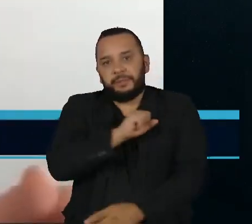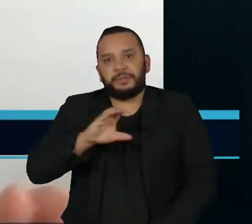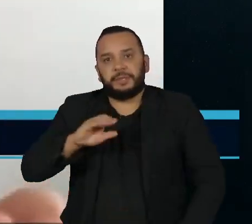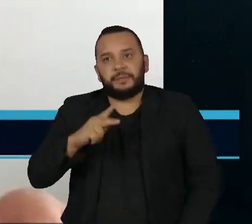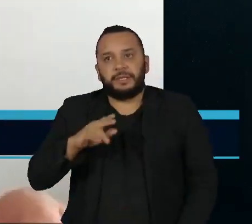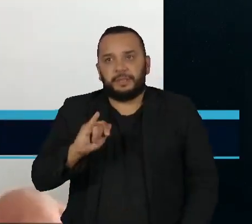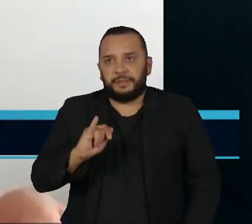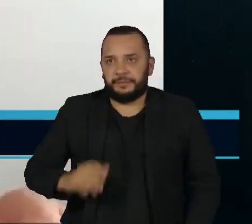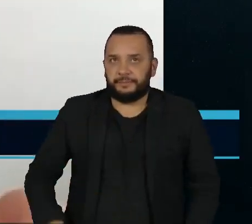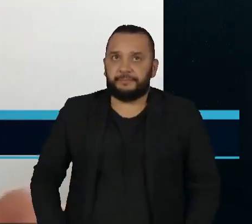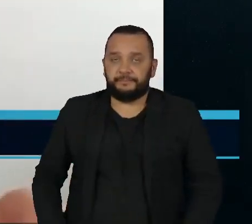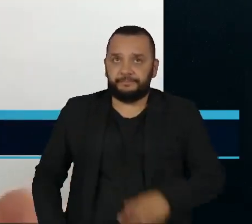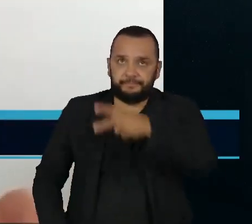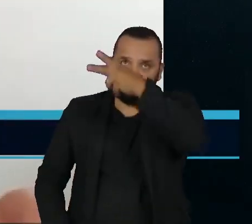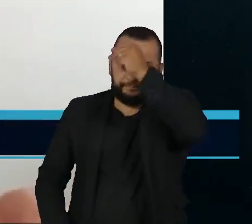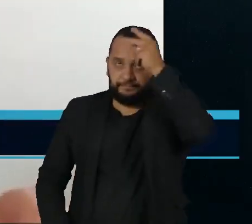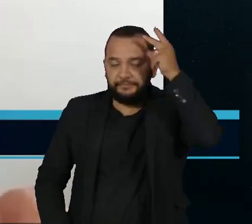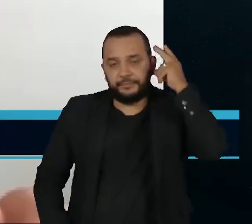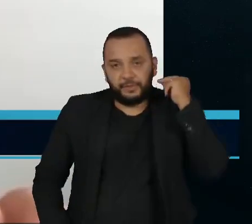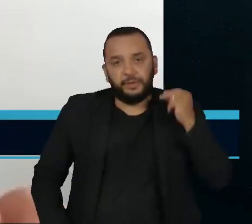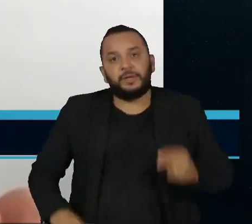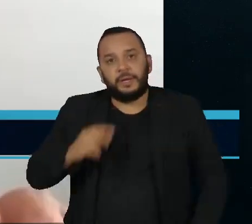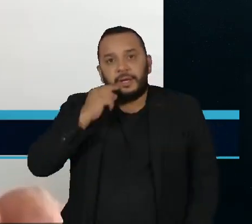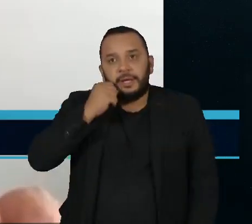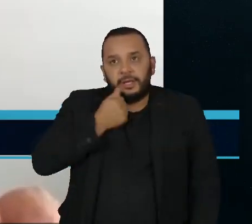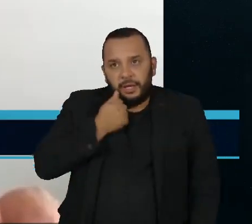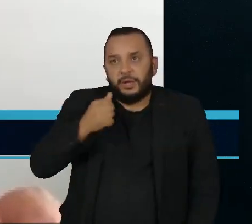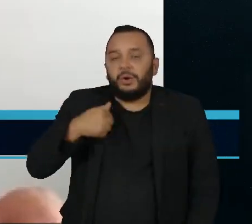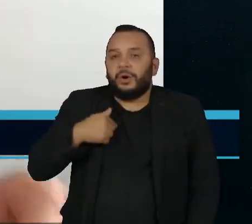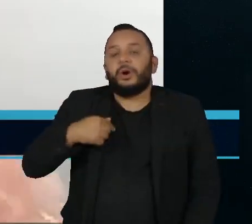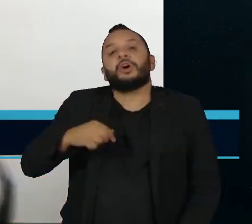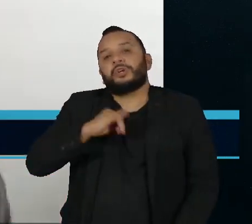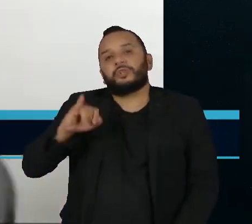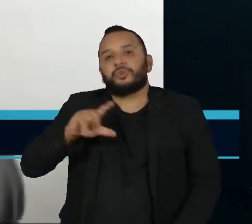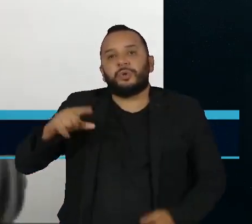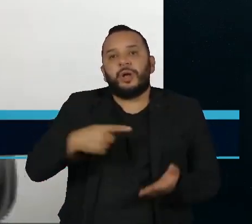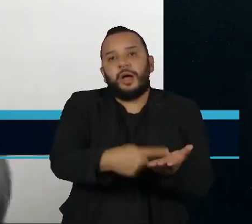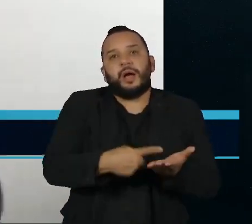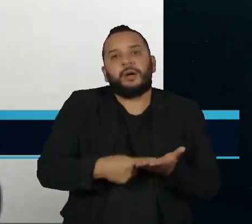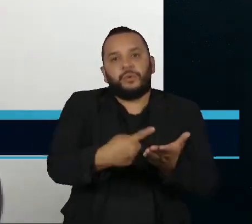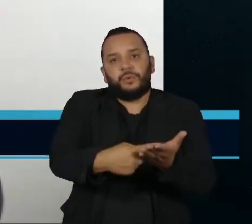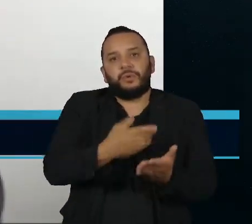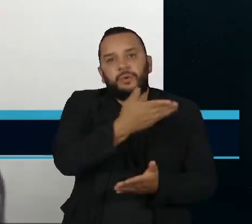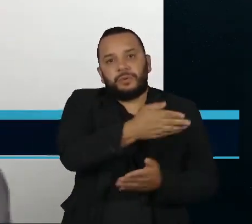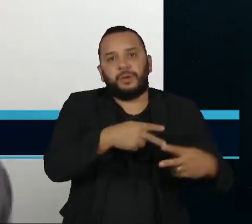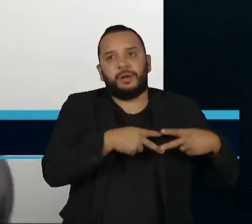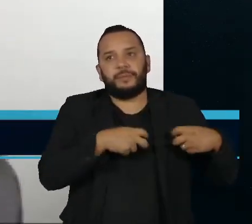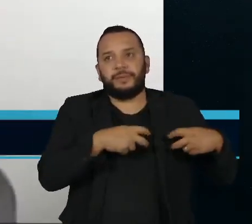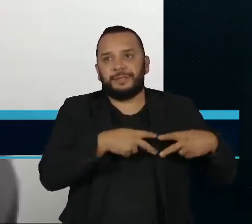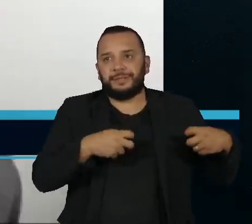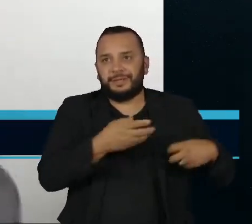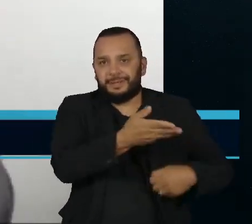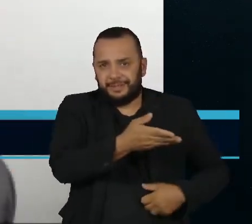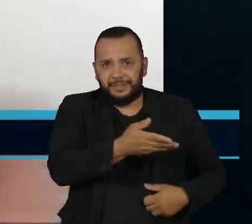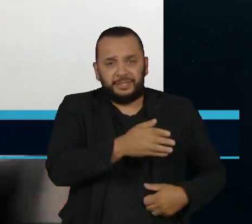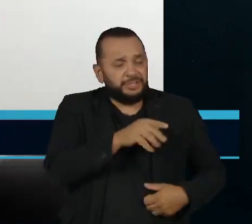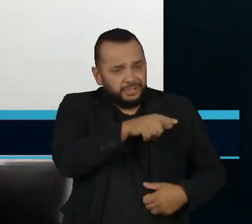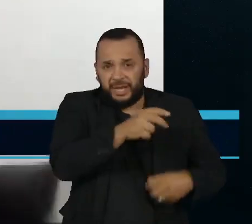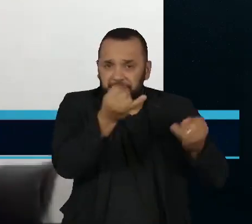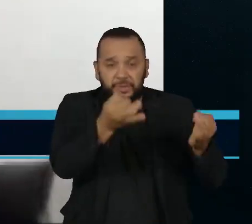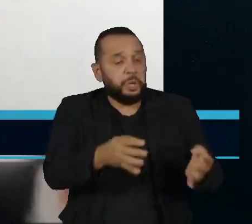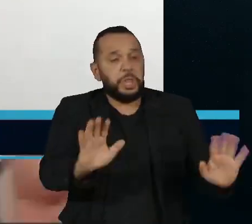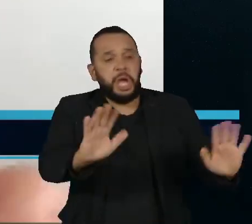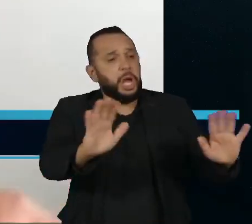prefeitura de Maceió, em julho, fez um acordo com a Braskem e, lamentavelmente, deu uma quitação plena à